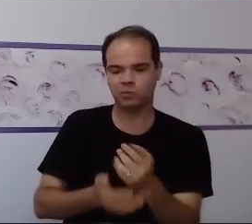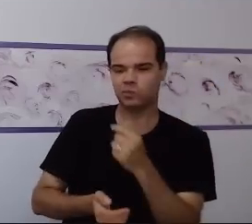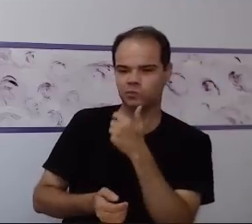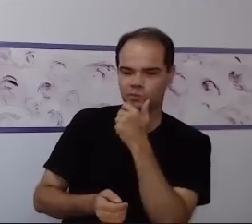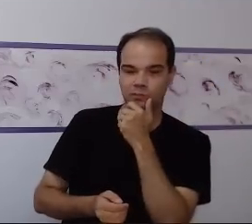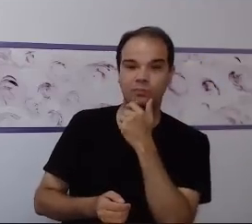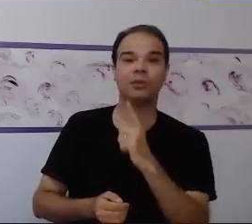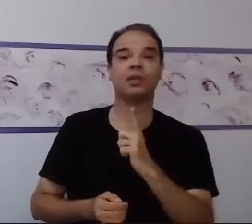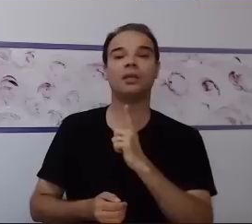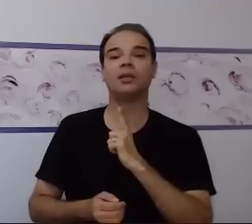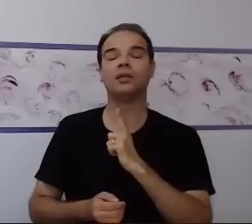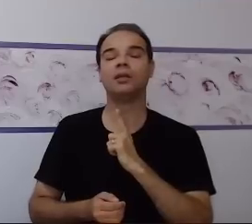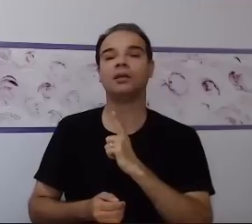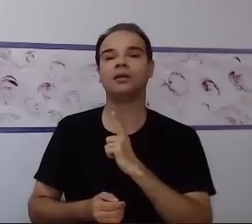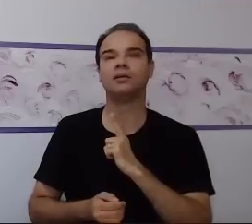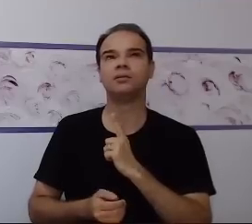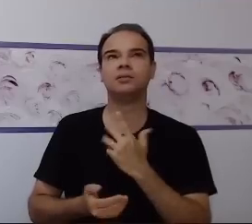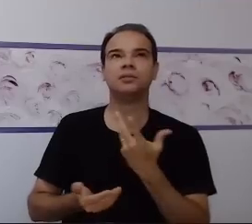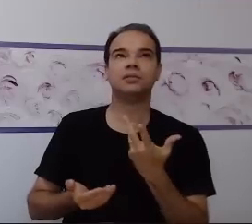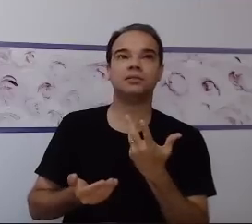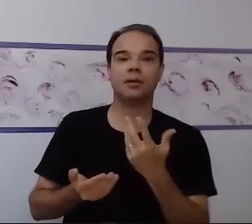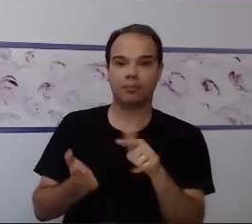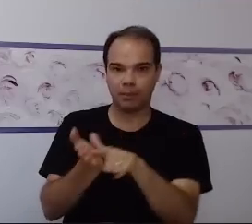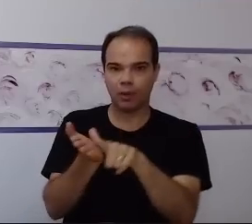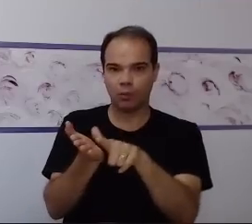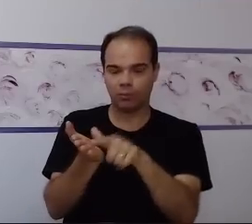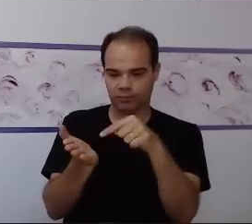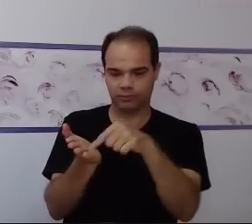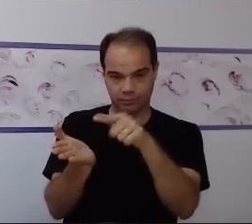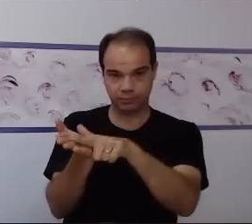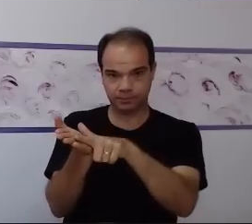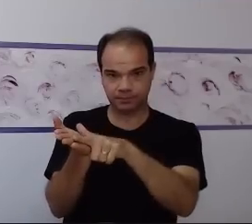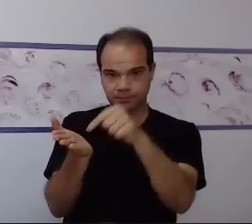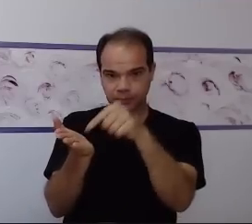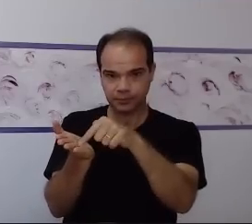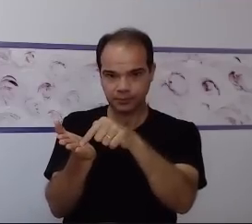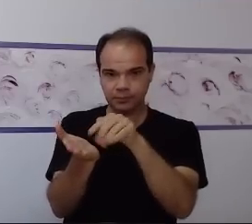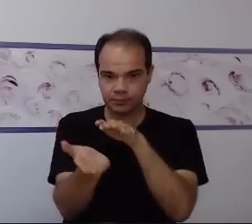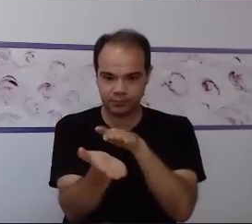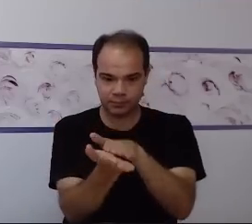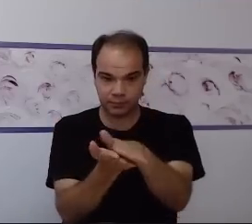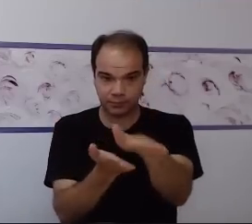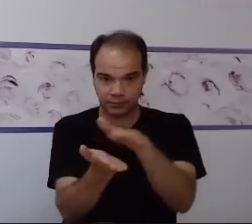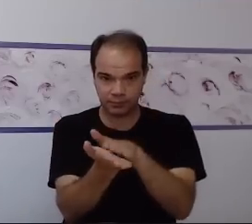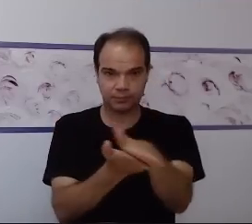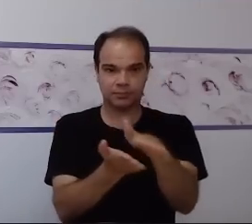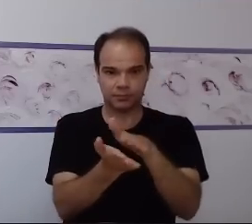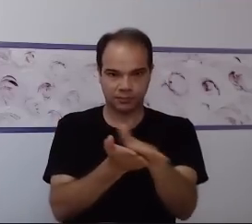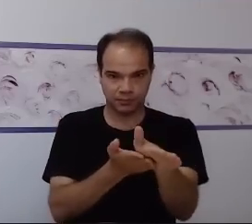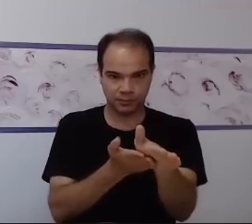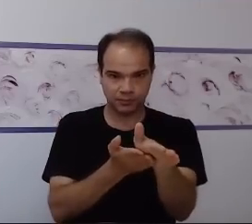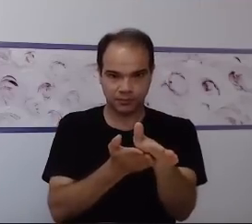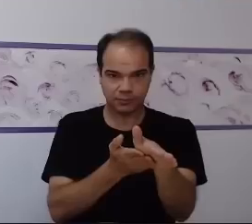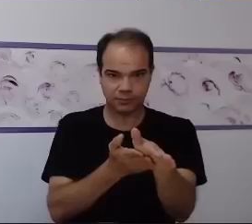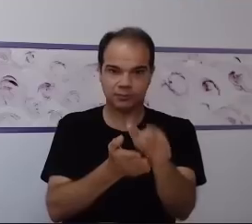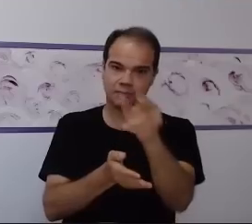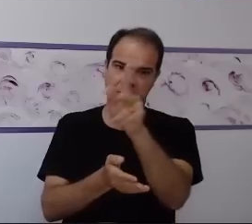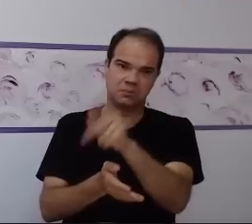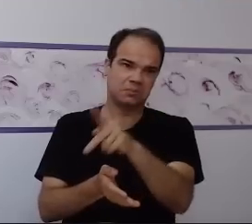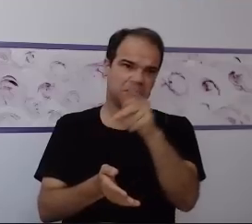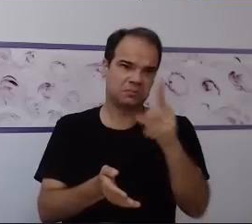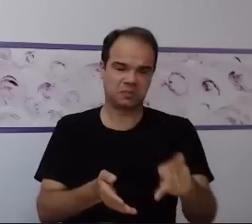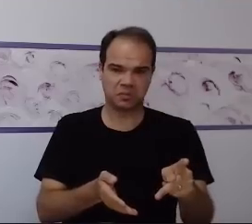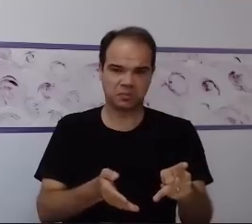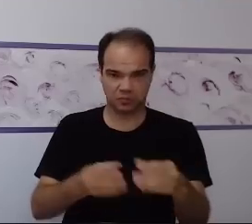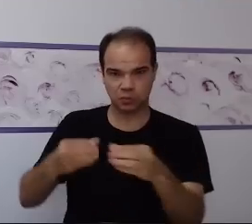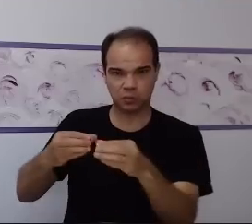algumas fichas que são produzidas, onde o profissional, diretamente ligado